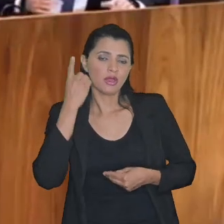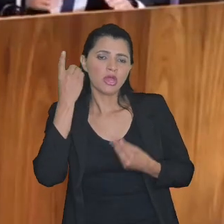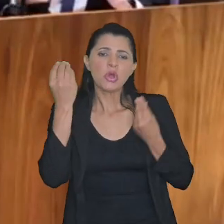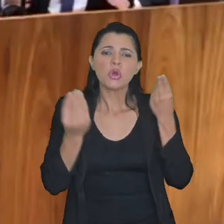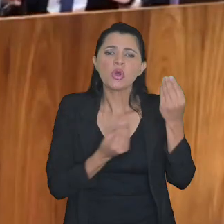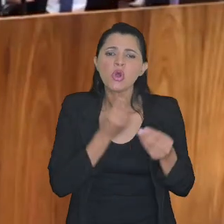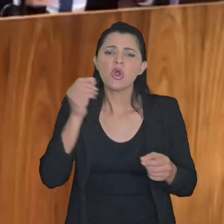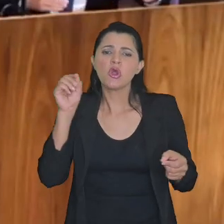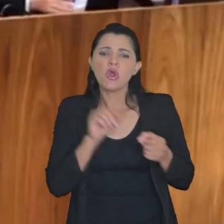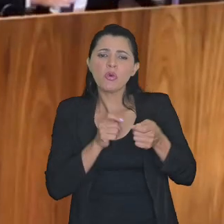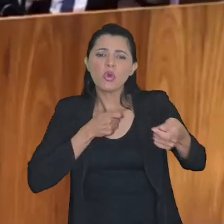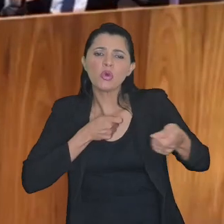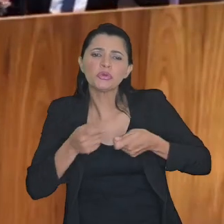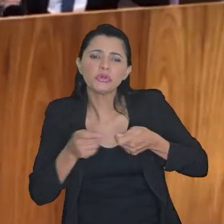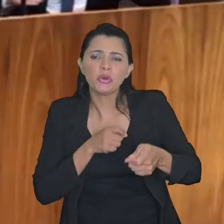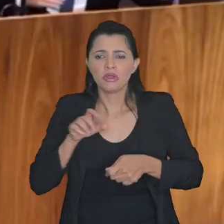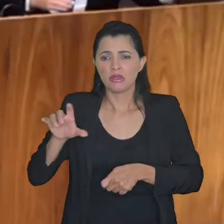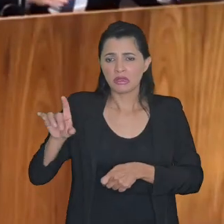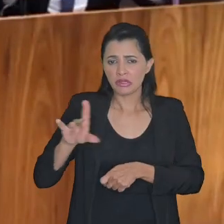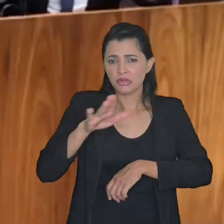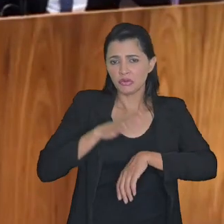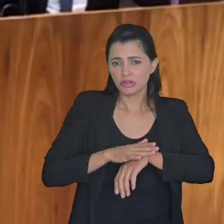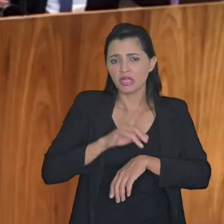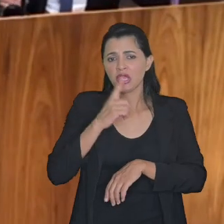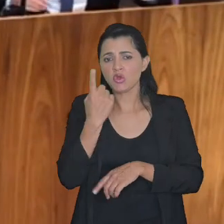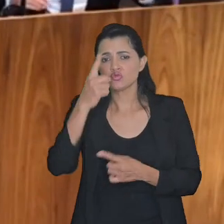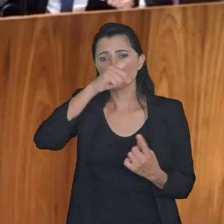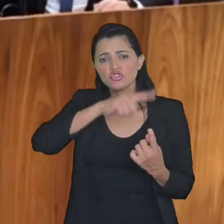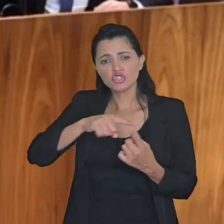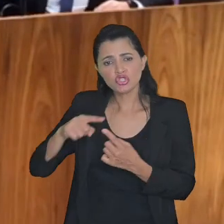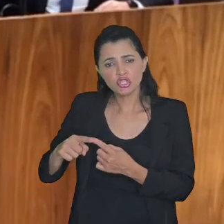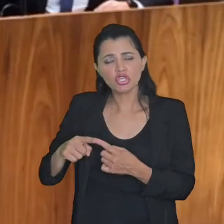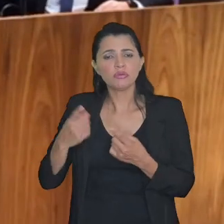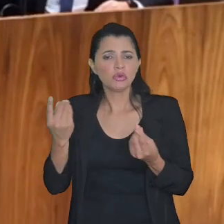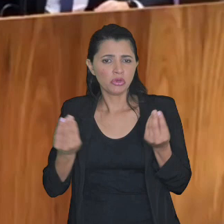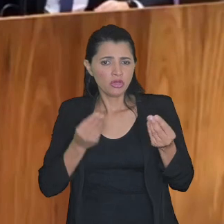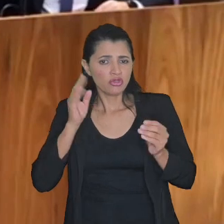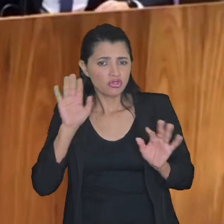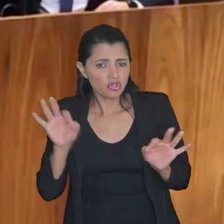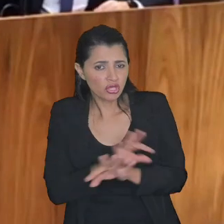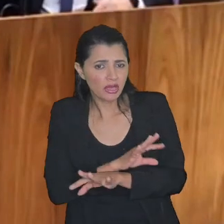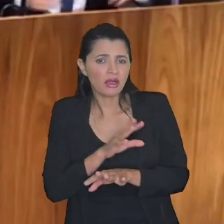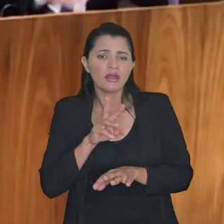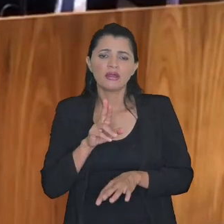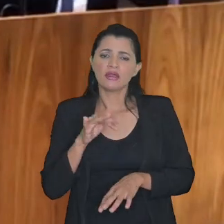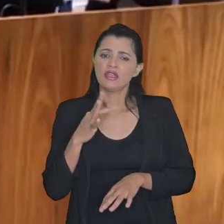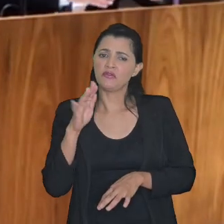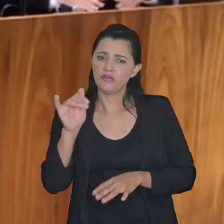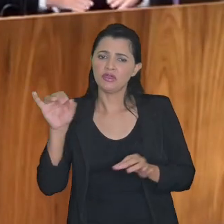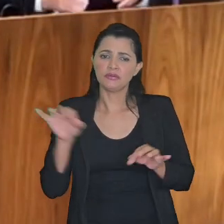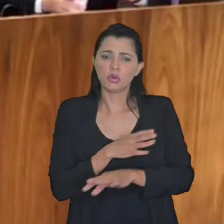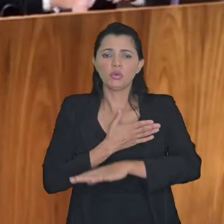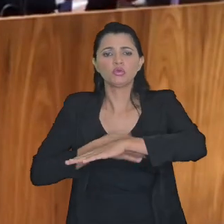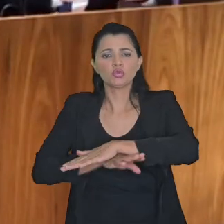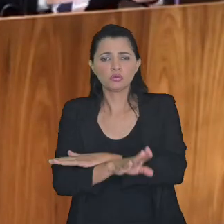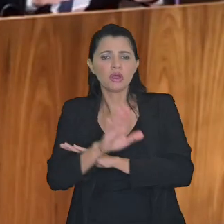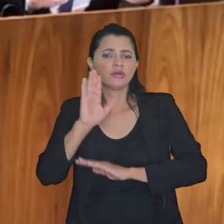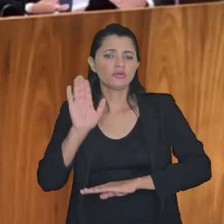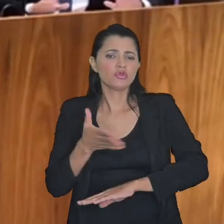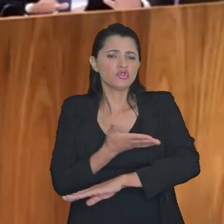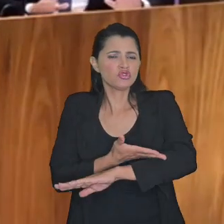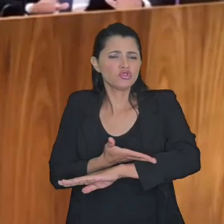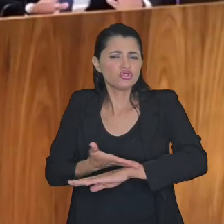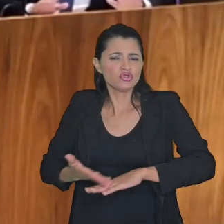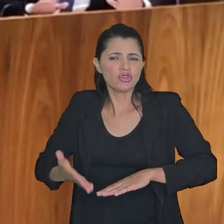mas como é que vai ser o controle cada contribuinte vai ter algum tipo de o contribuinte está acostumado com o refis é uma regra só todo mundo